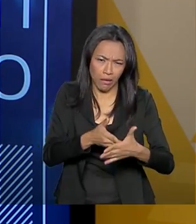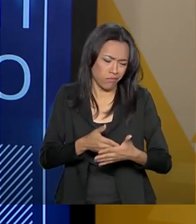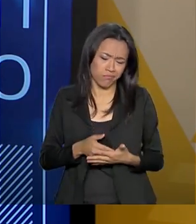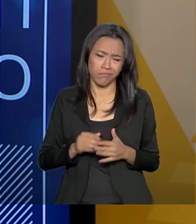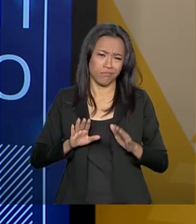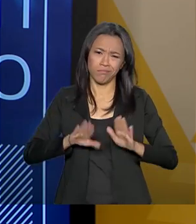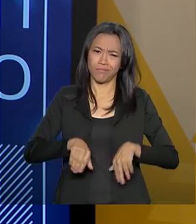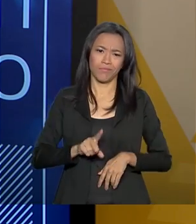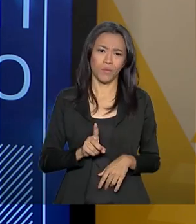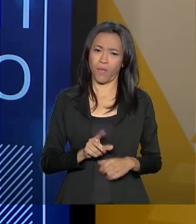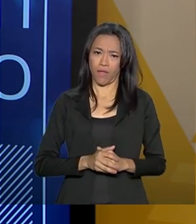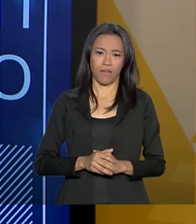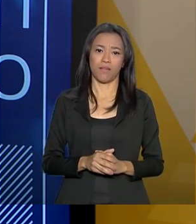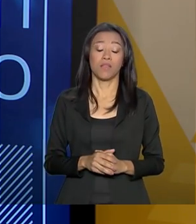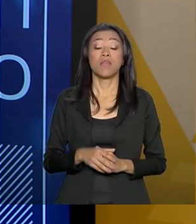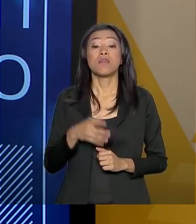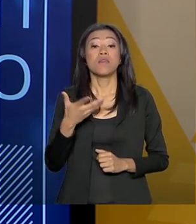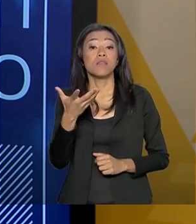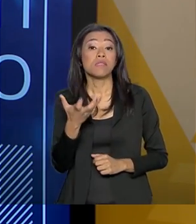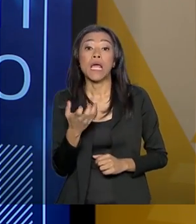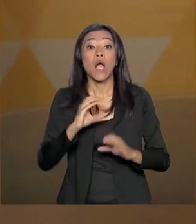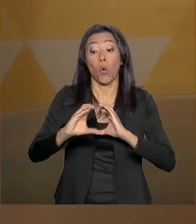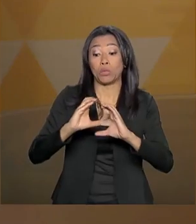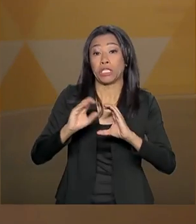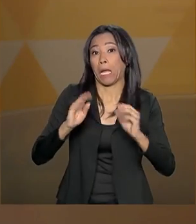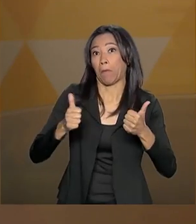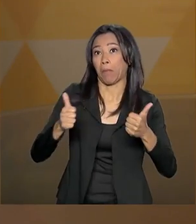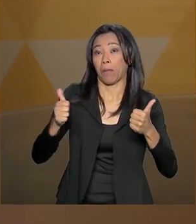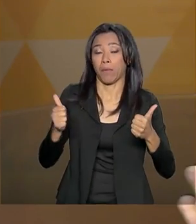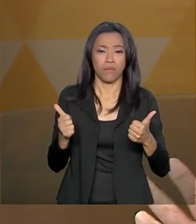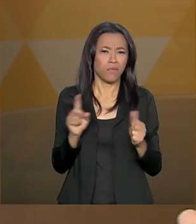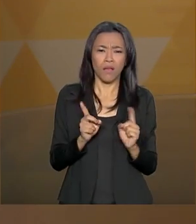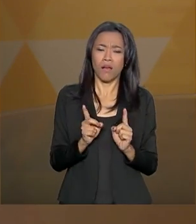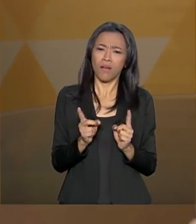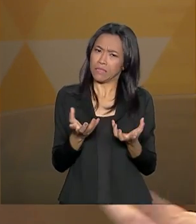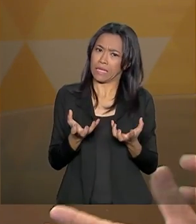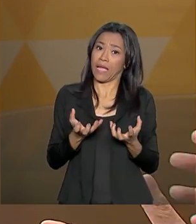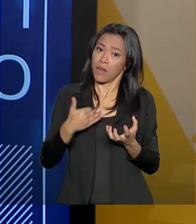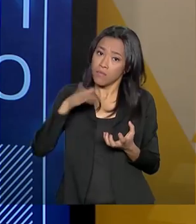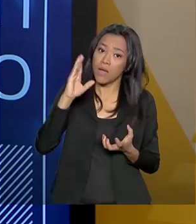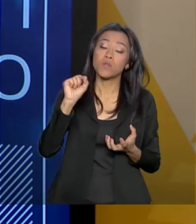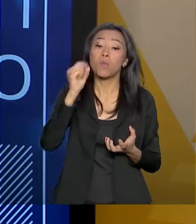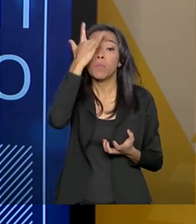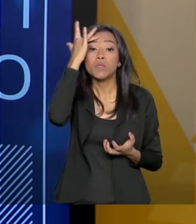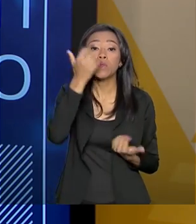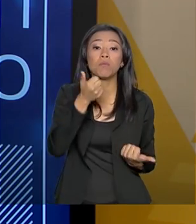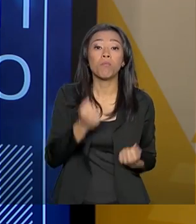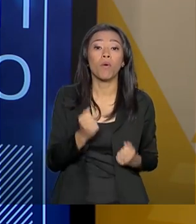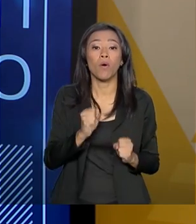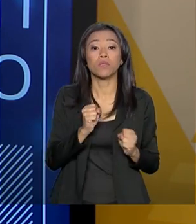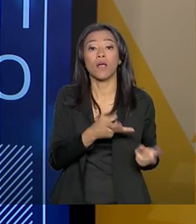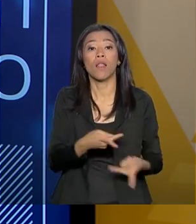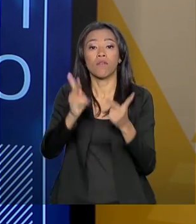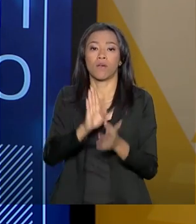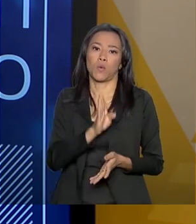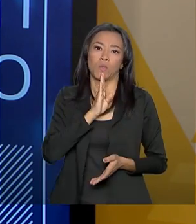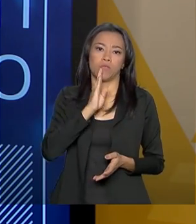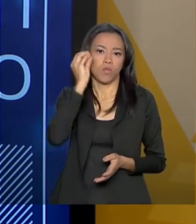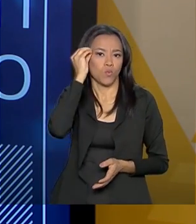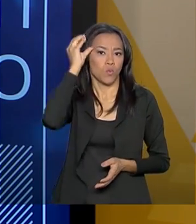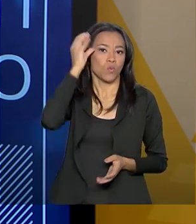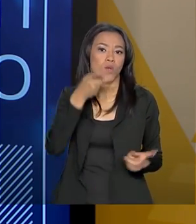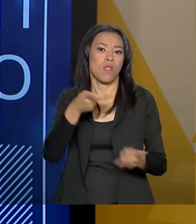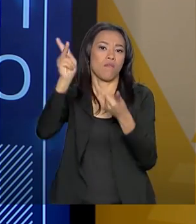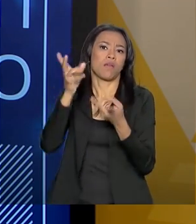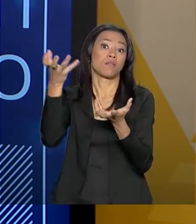verdade, não é uma pessoa que se comunica muito bem, comunique muito bem, mas uma pessoa que possa levar conhecimento. O que eles